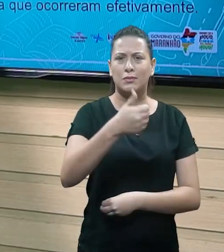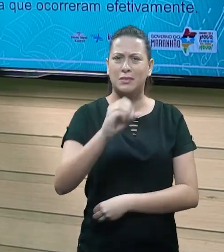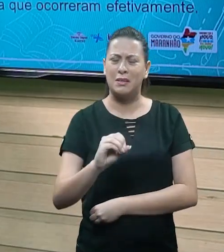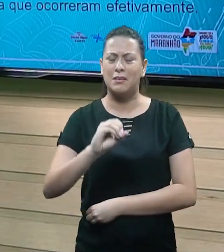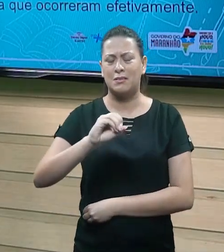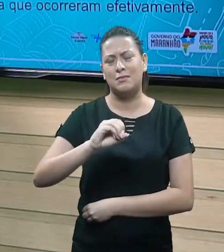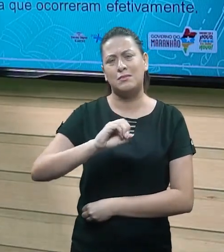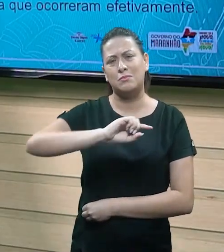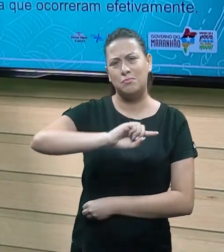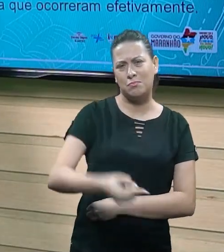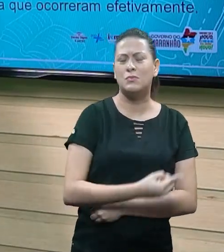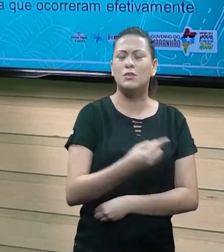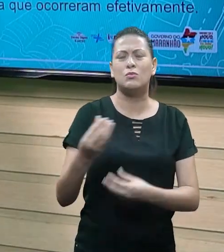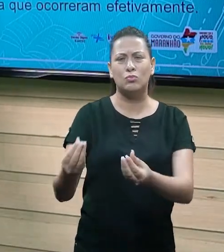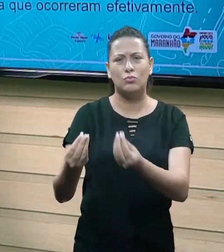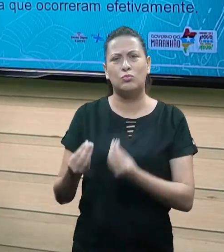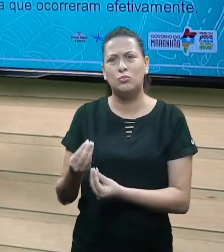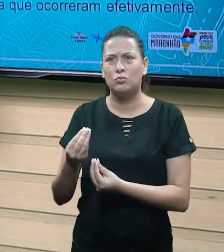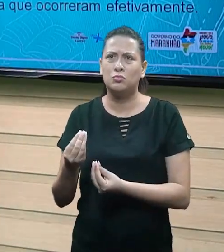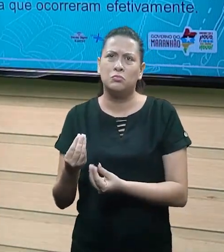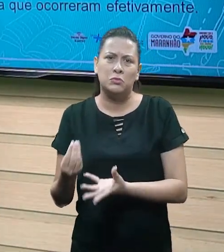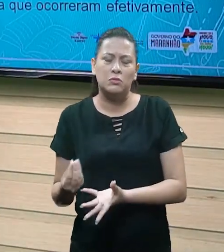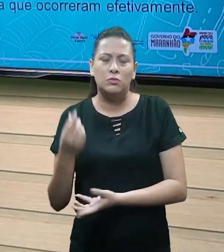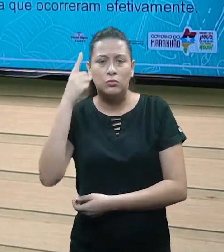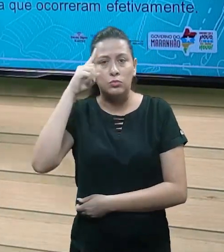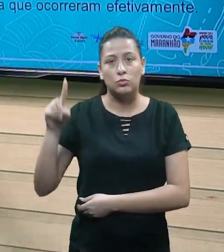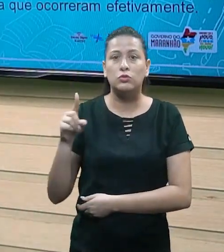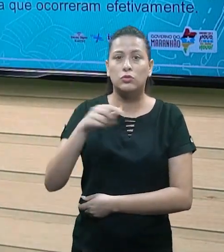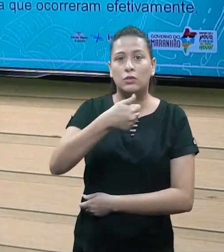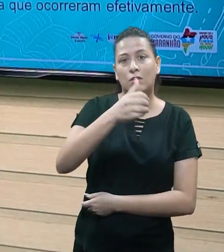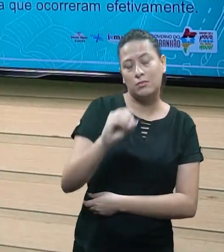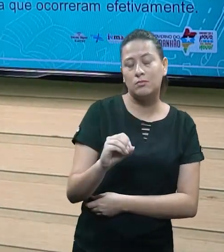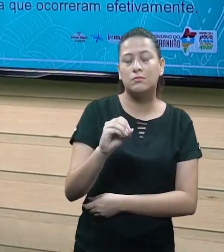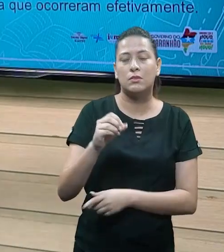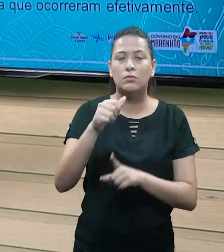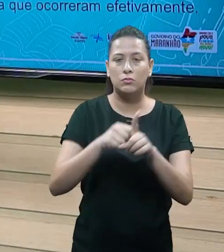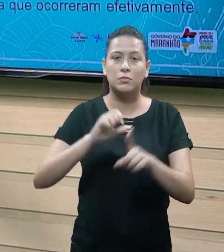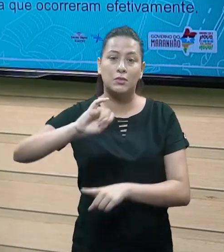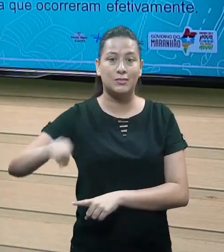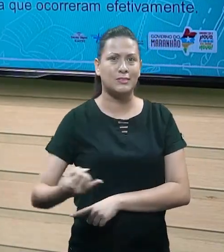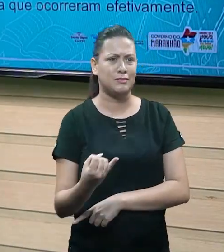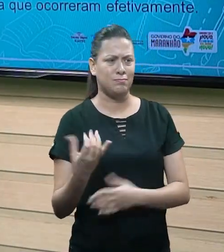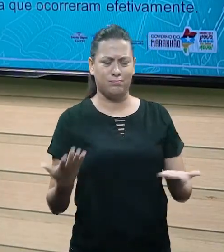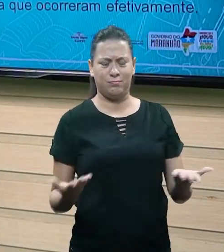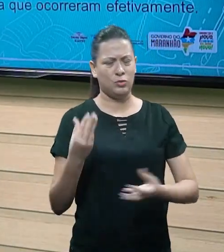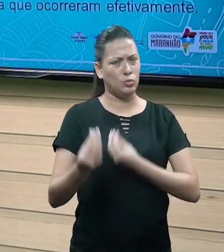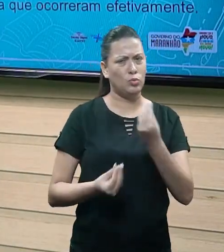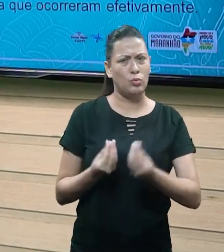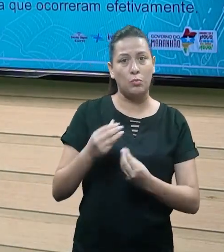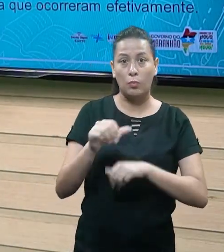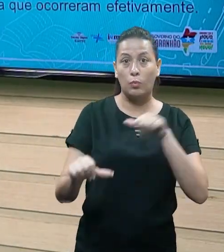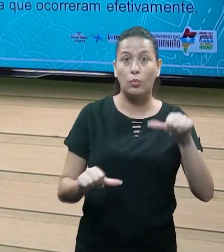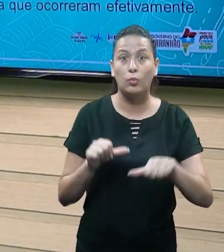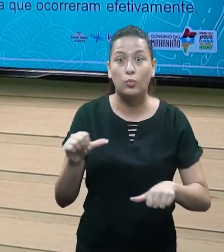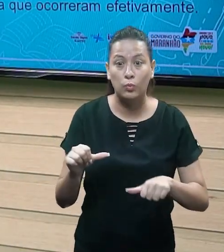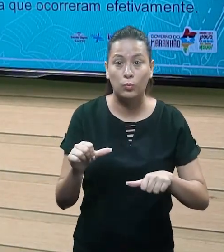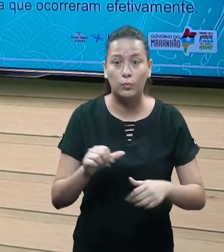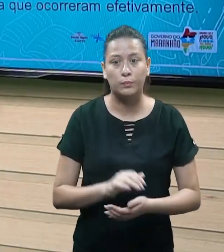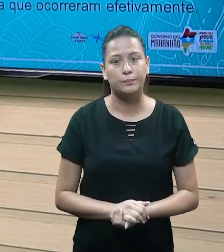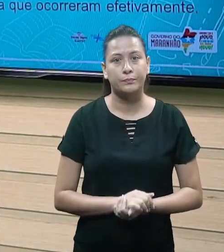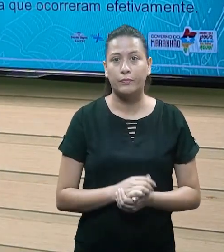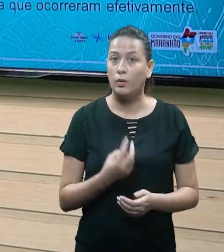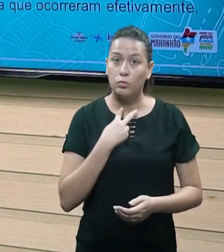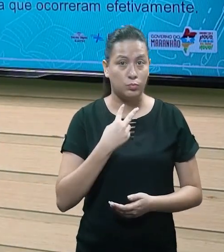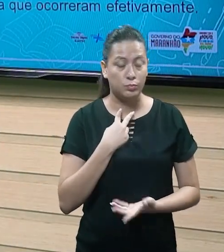janeiro, no final de 2020. Então não tem. Você vai ferir o princípio dessa oportunidade, tá? Eu tenho que deixar claro que eu tenho que fazer isso.